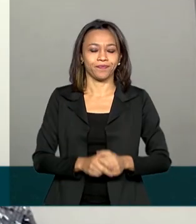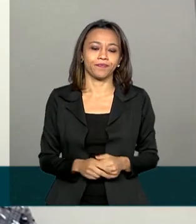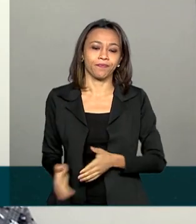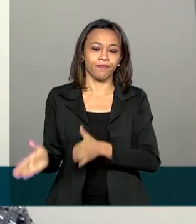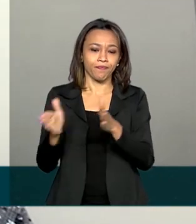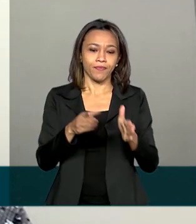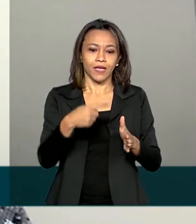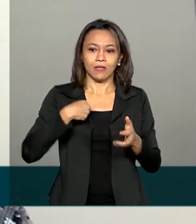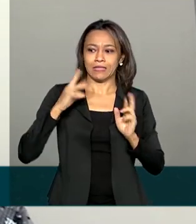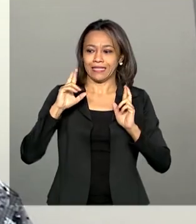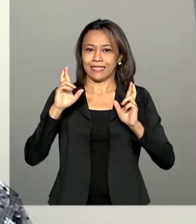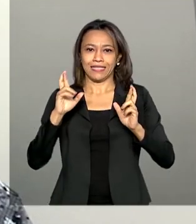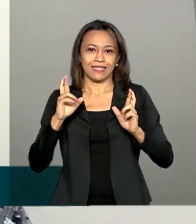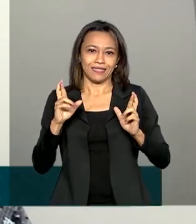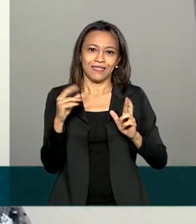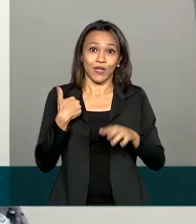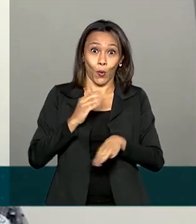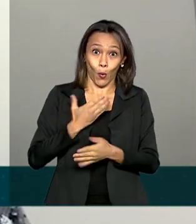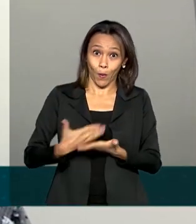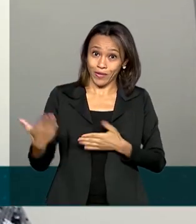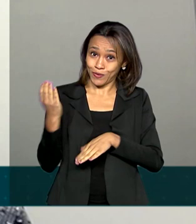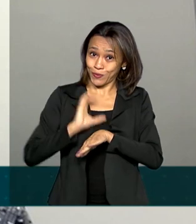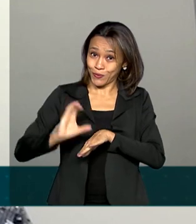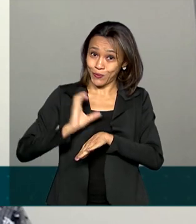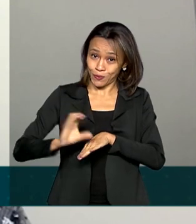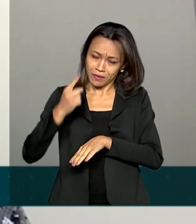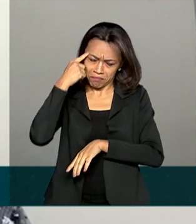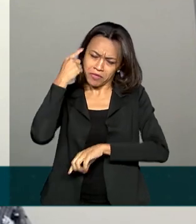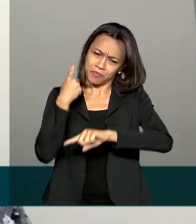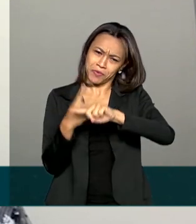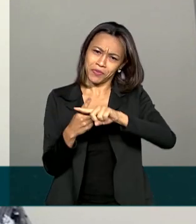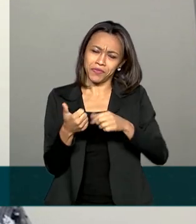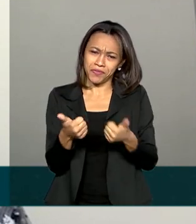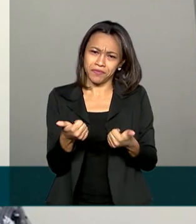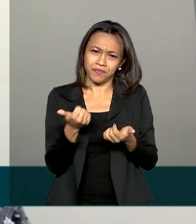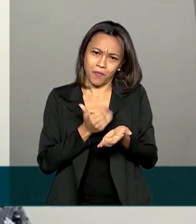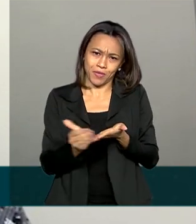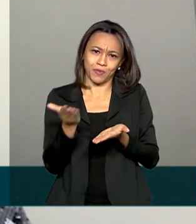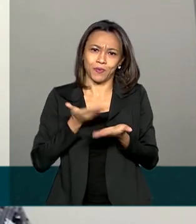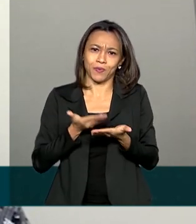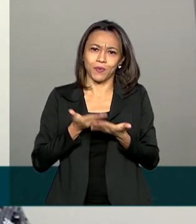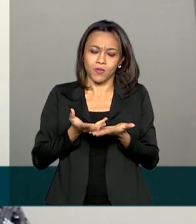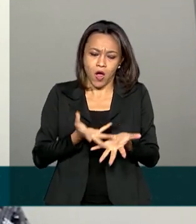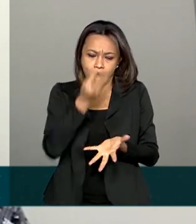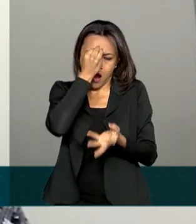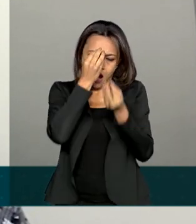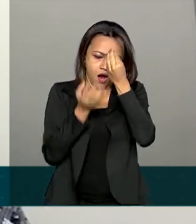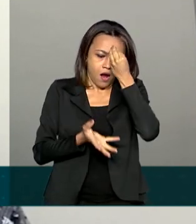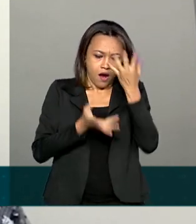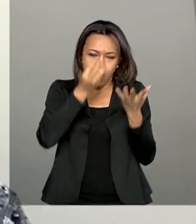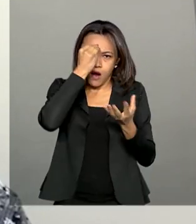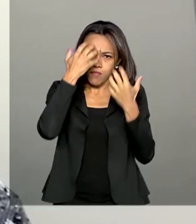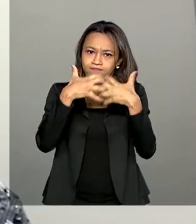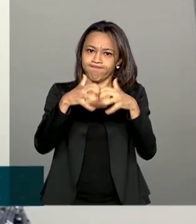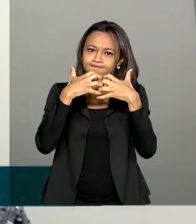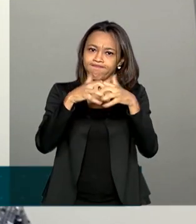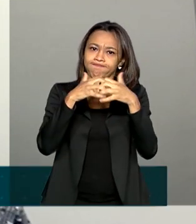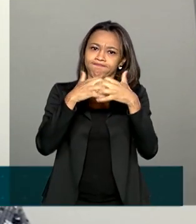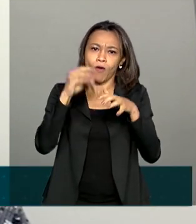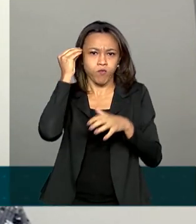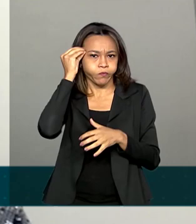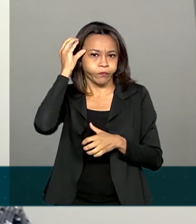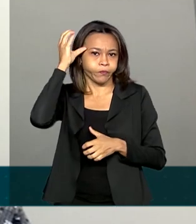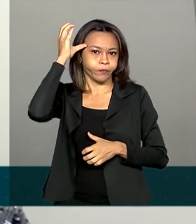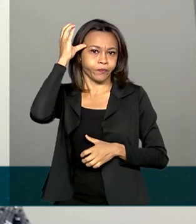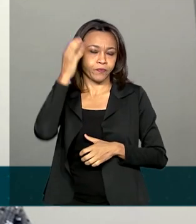expectativa, como qualquer início de curso, é uma expectativa bastante positiva, de agregar conhecimento, de adquirir mais